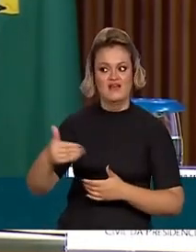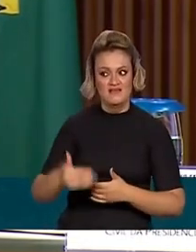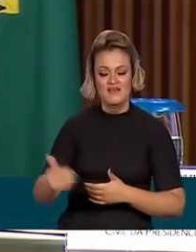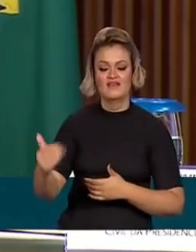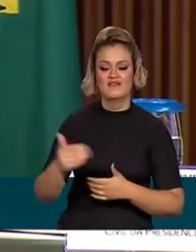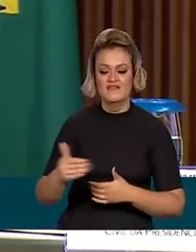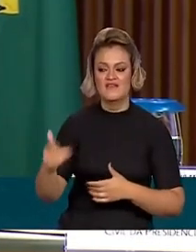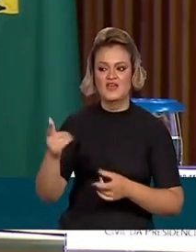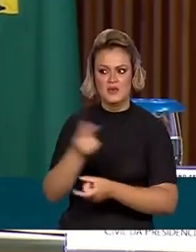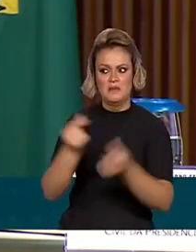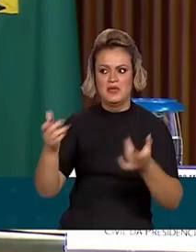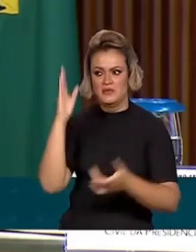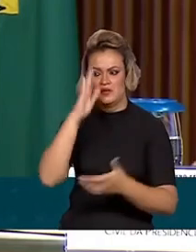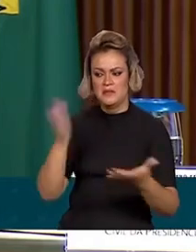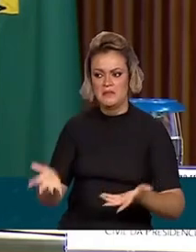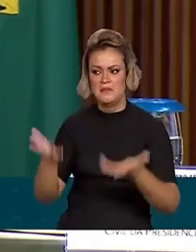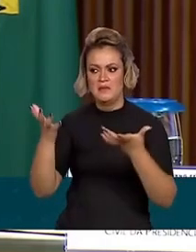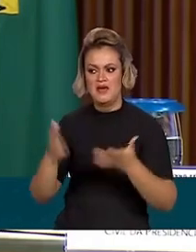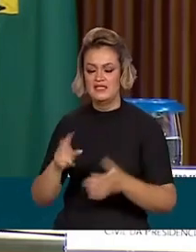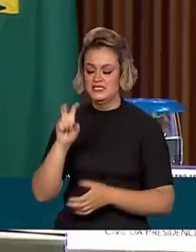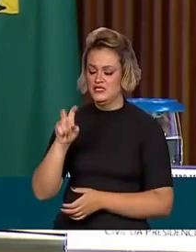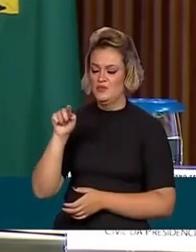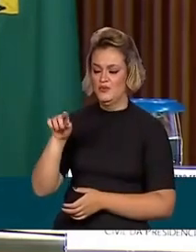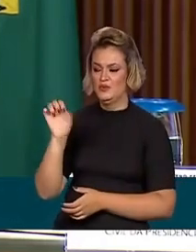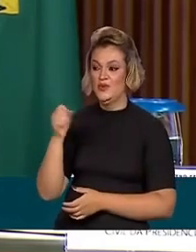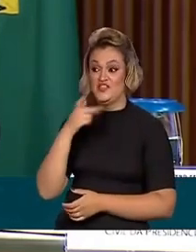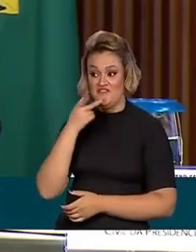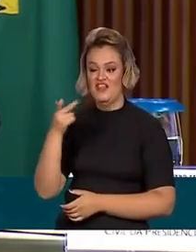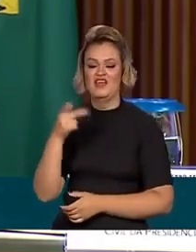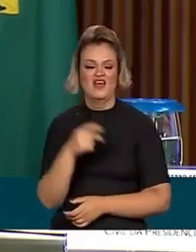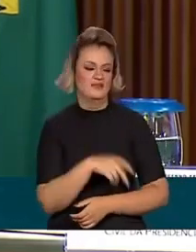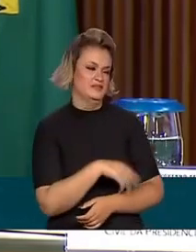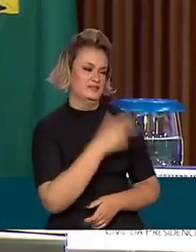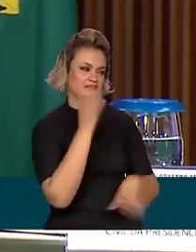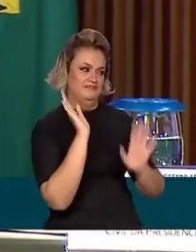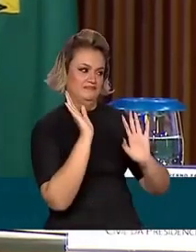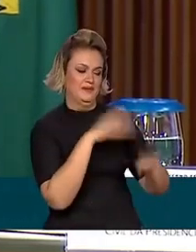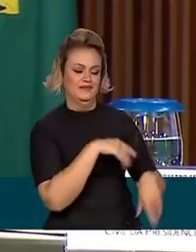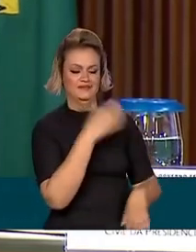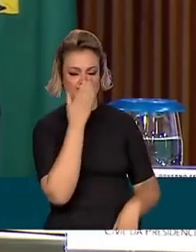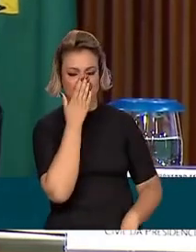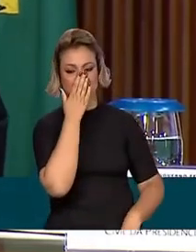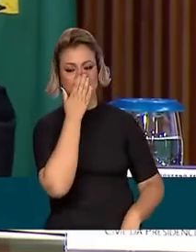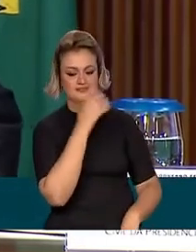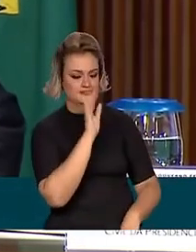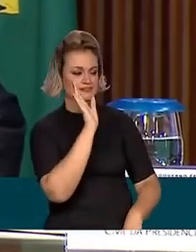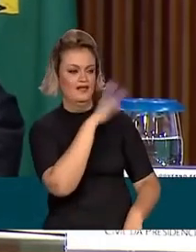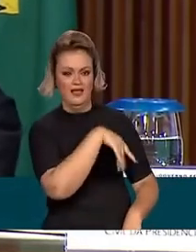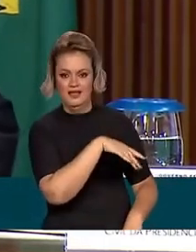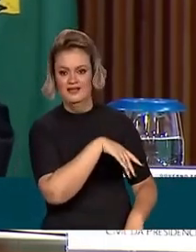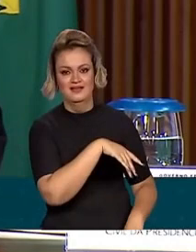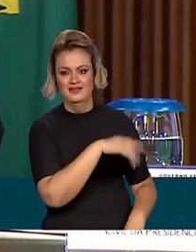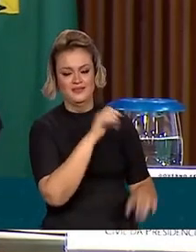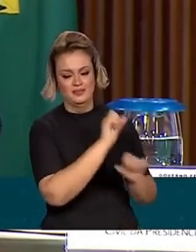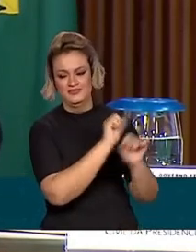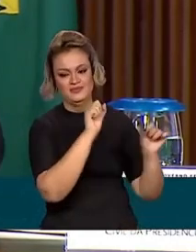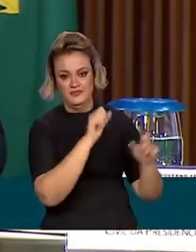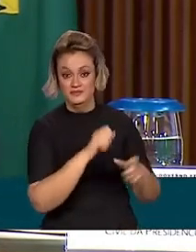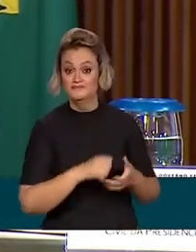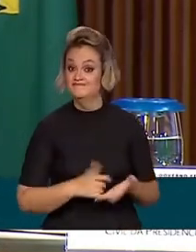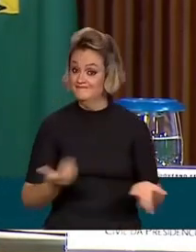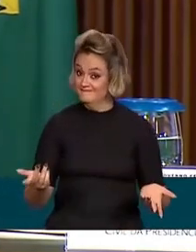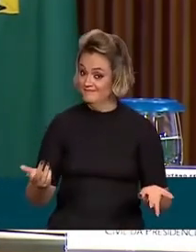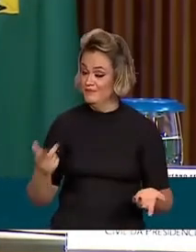Quando a economia brasileira cresceu 5,8% e a imprensa especializada achava que não ia crescer.